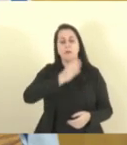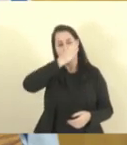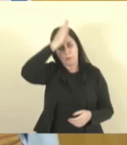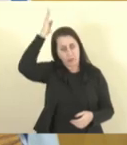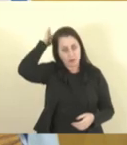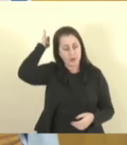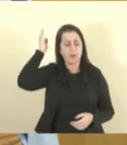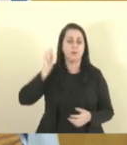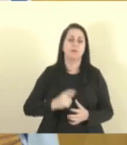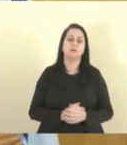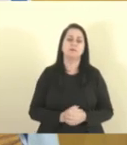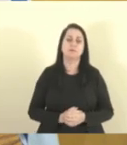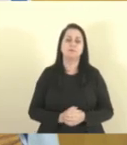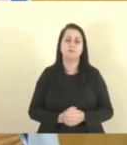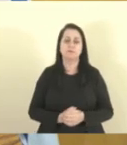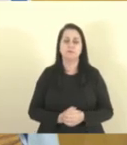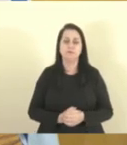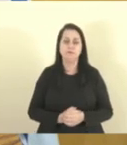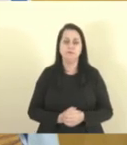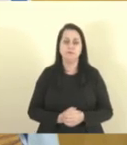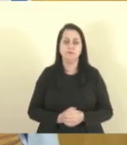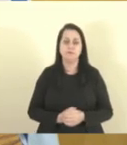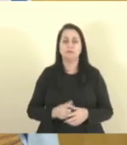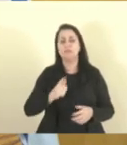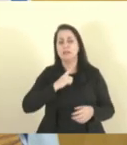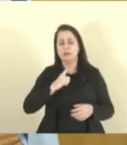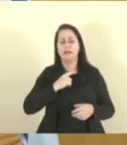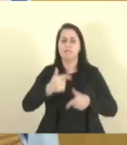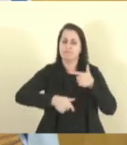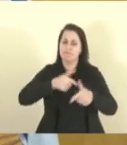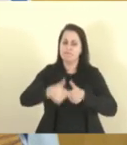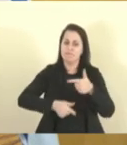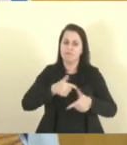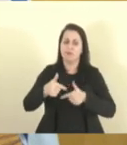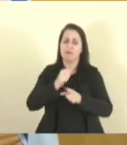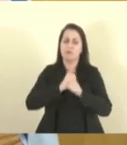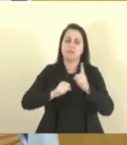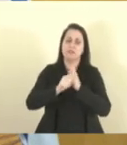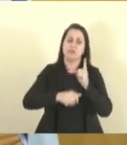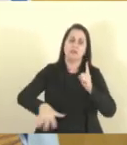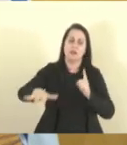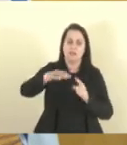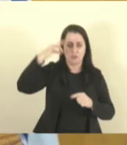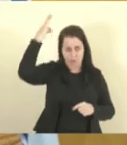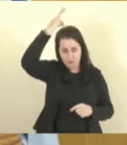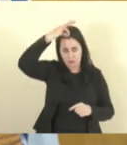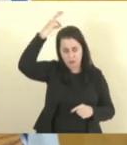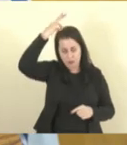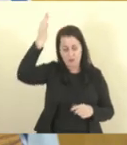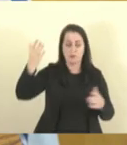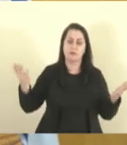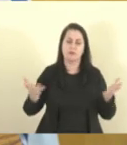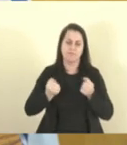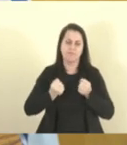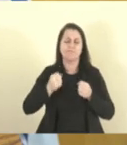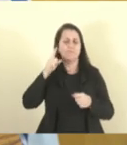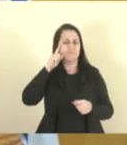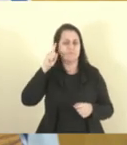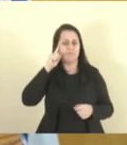militares, que prestam seus serviços à sociedade capixaba. E nós recebemos diariamente